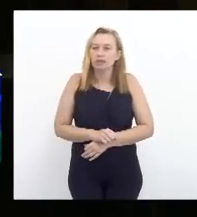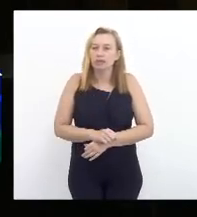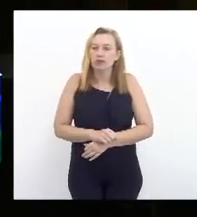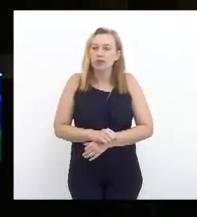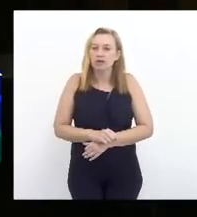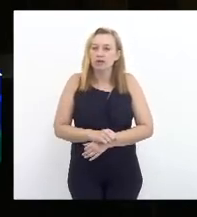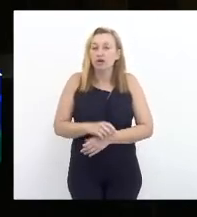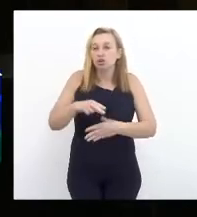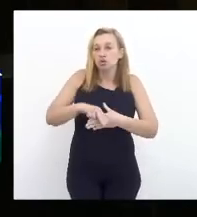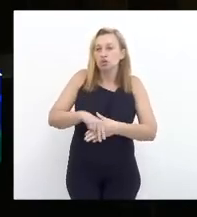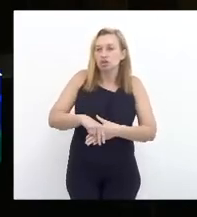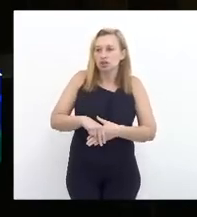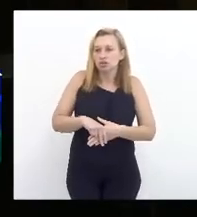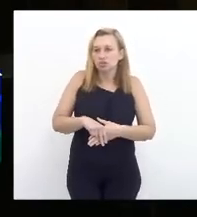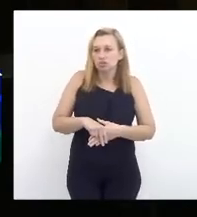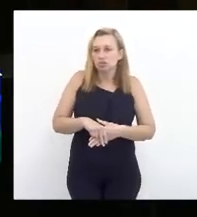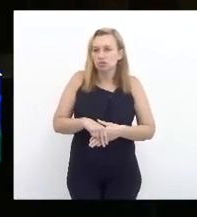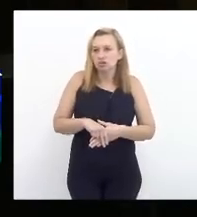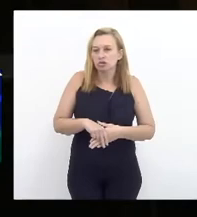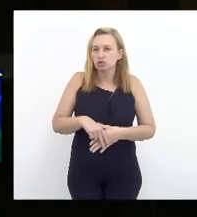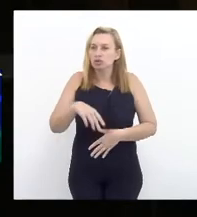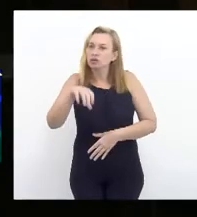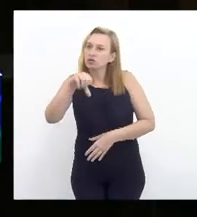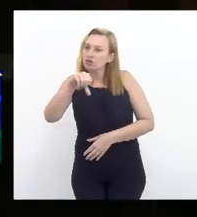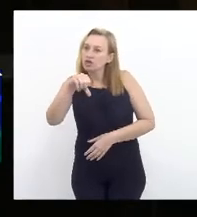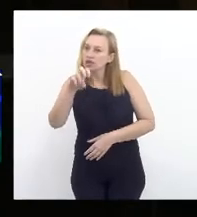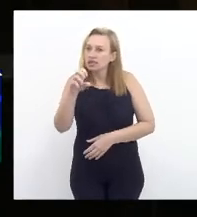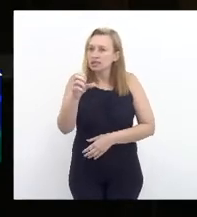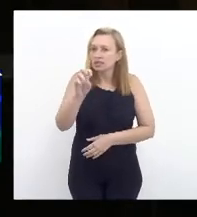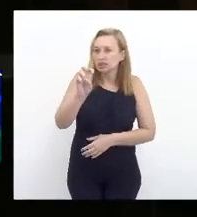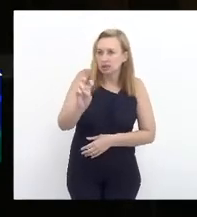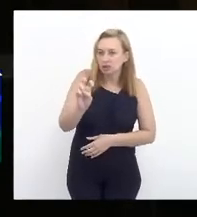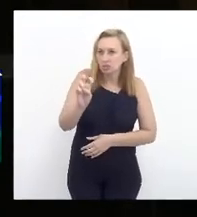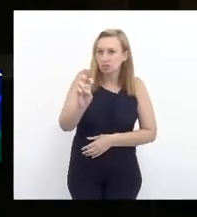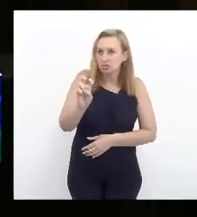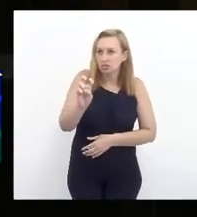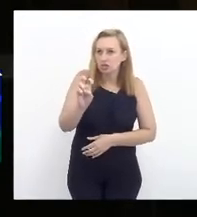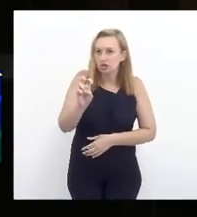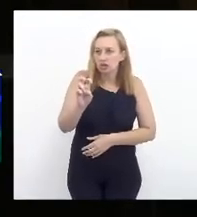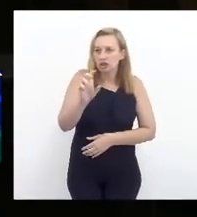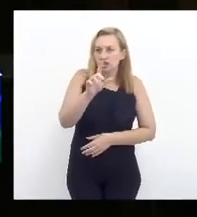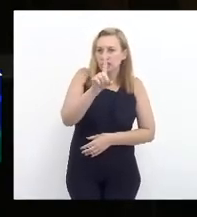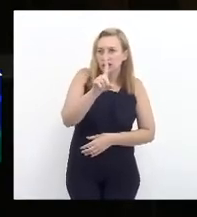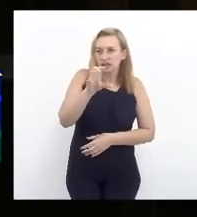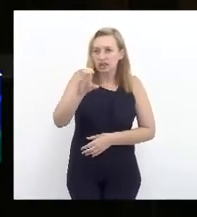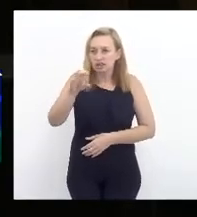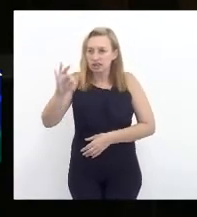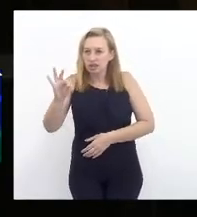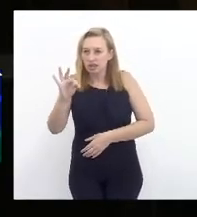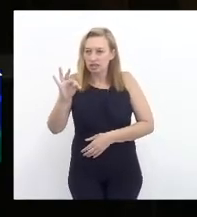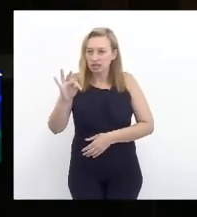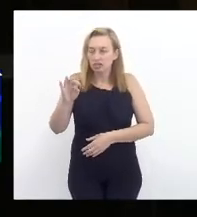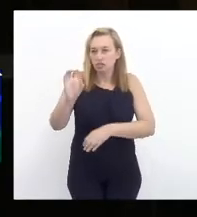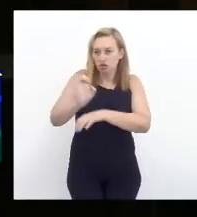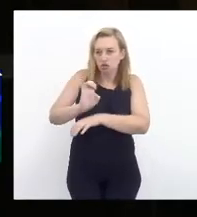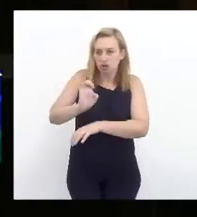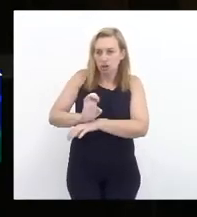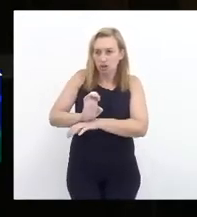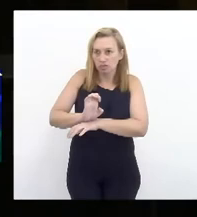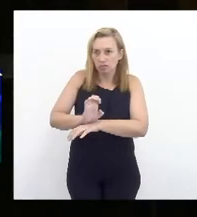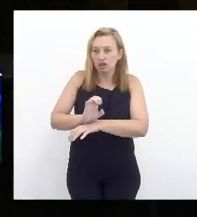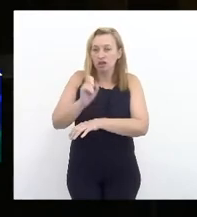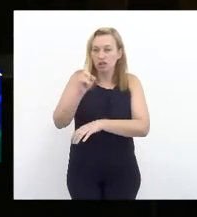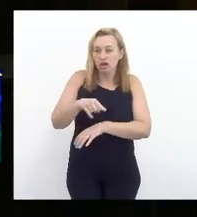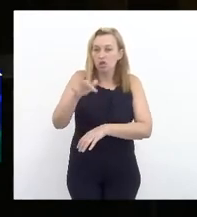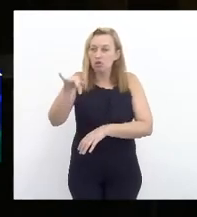inciso 95 da DCT da Constituição do Estado, que é o